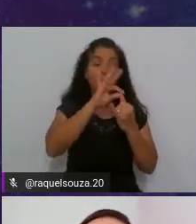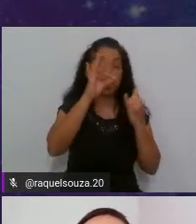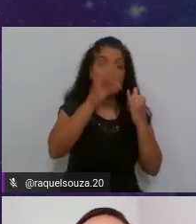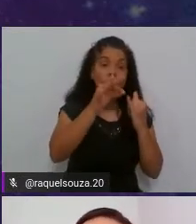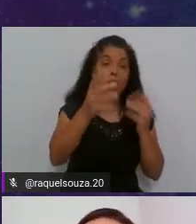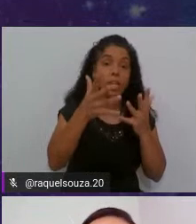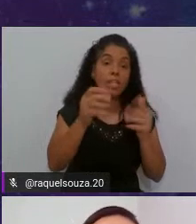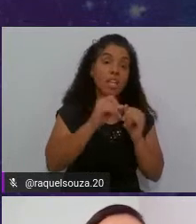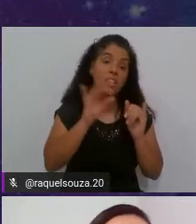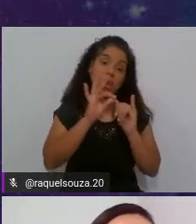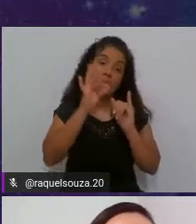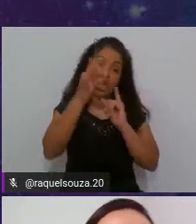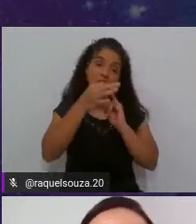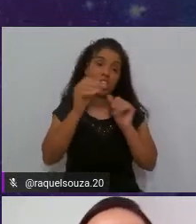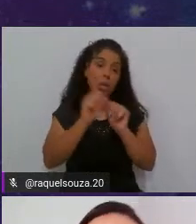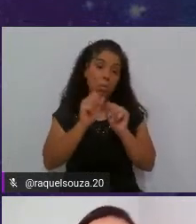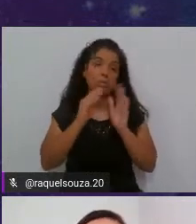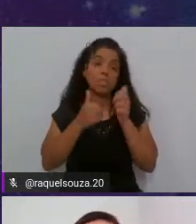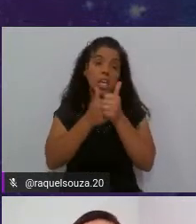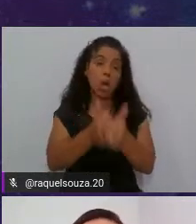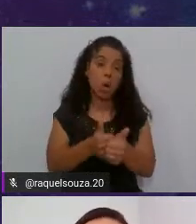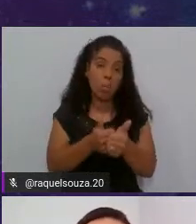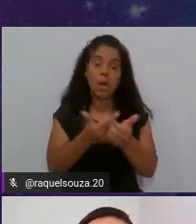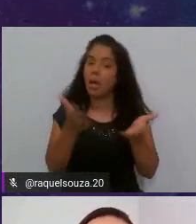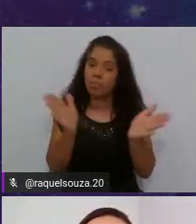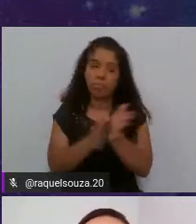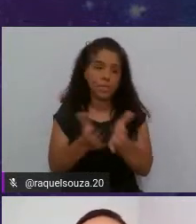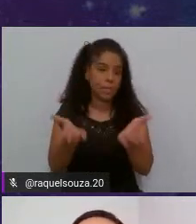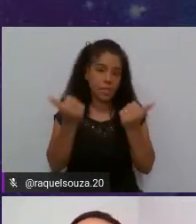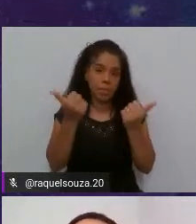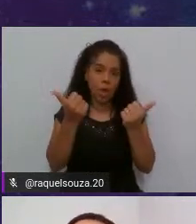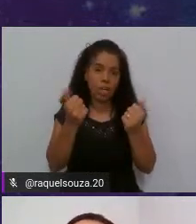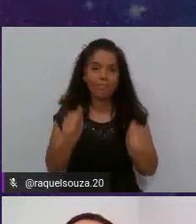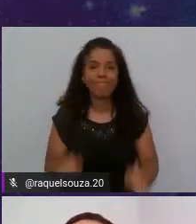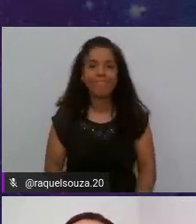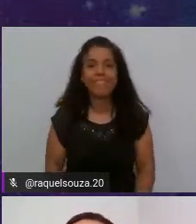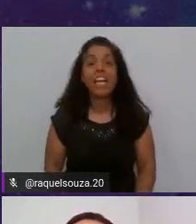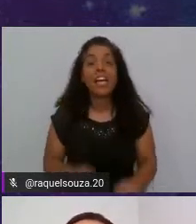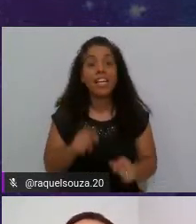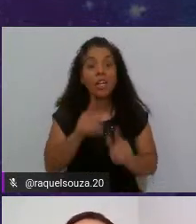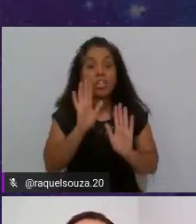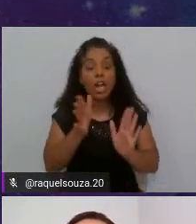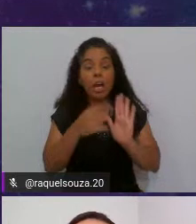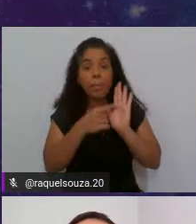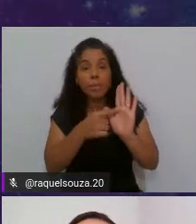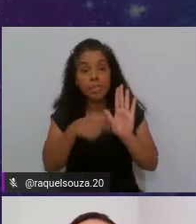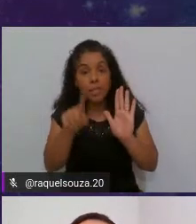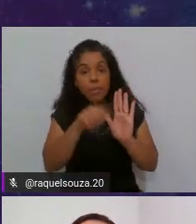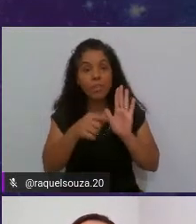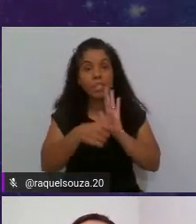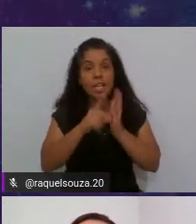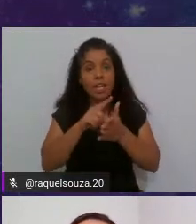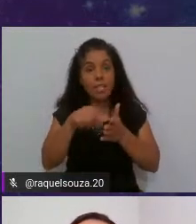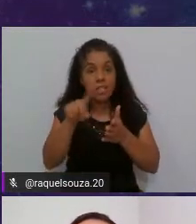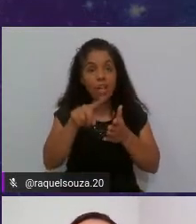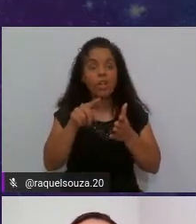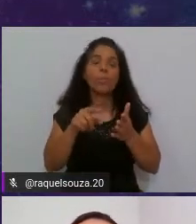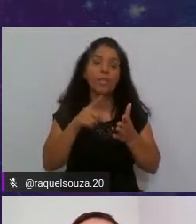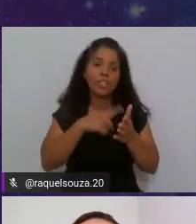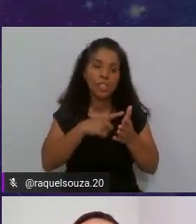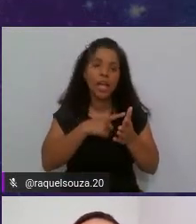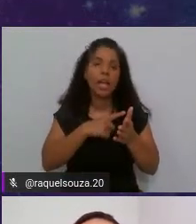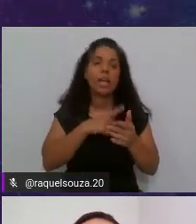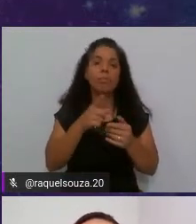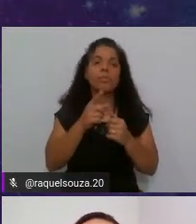realizar no IntelliJ e acompanhar simbora aqui como eu já apresentei para vocês anteriormente temos